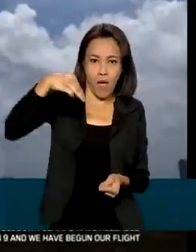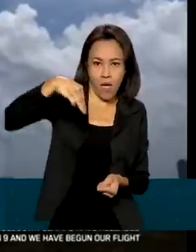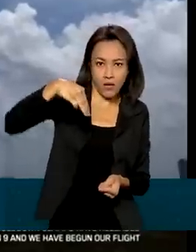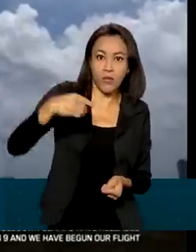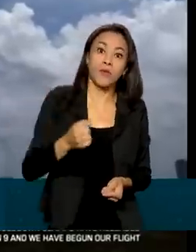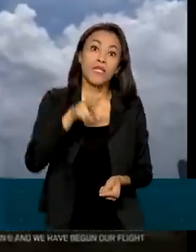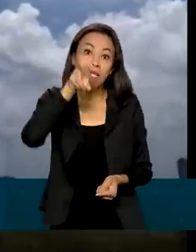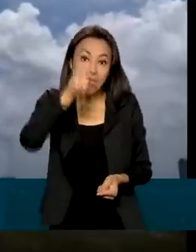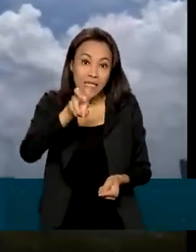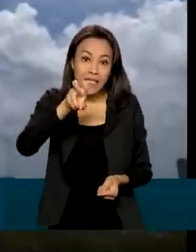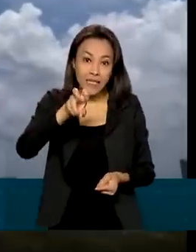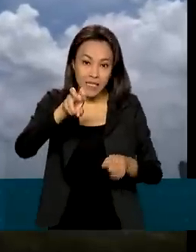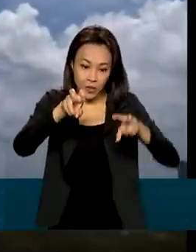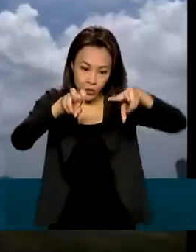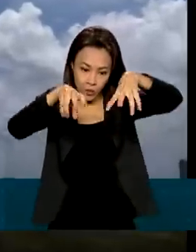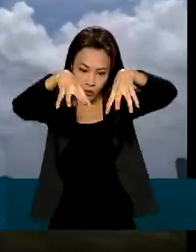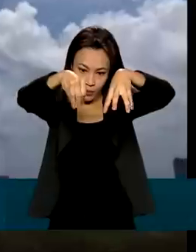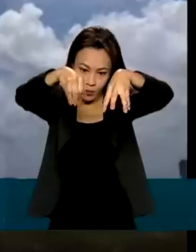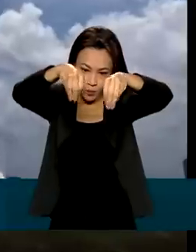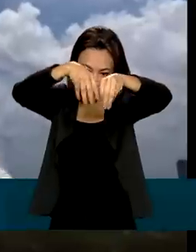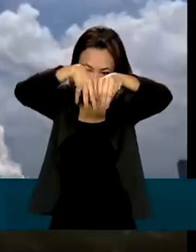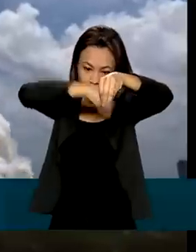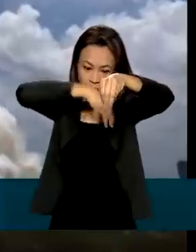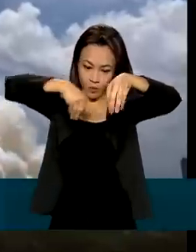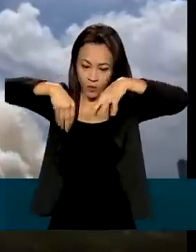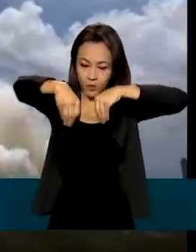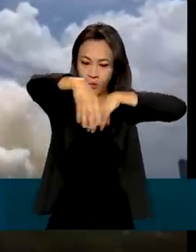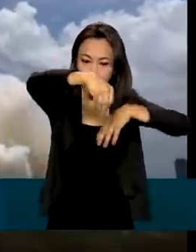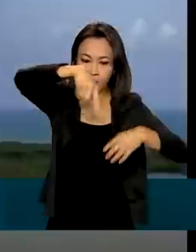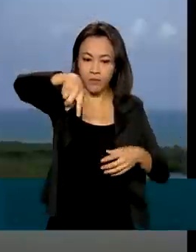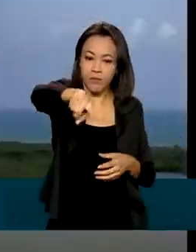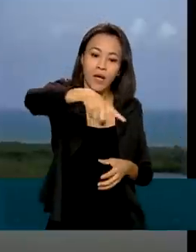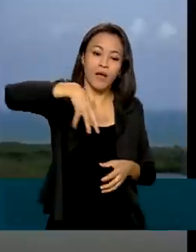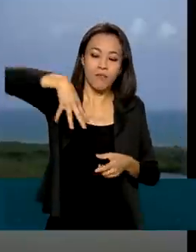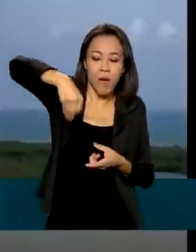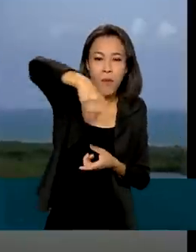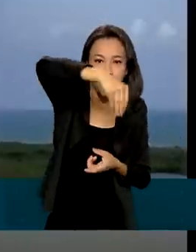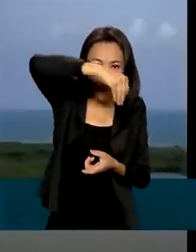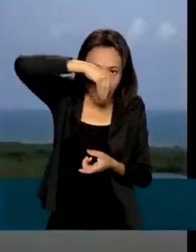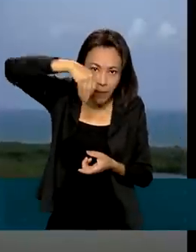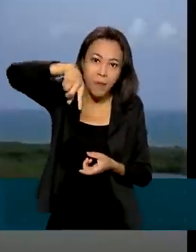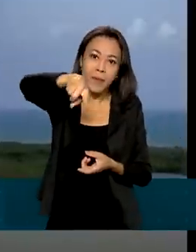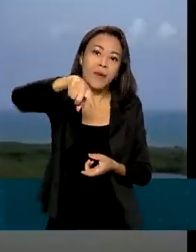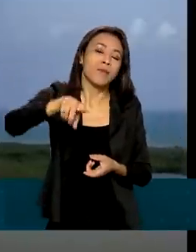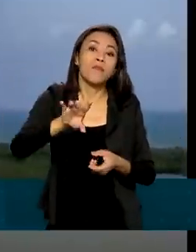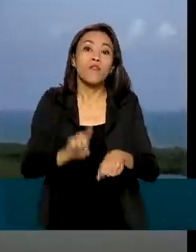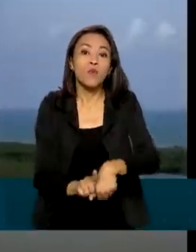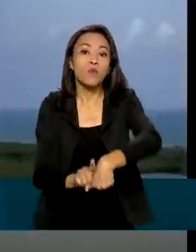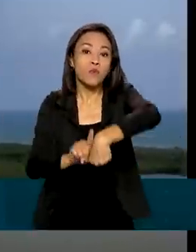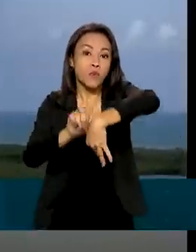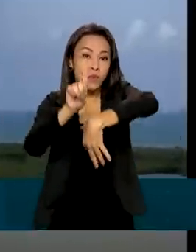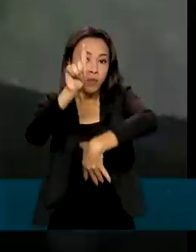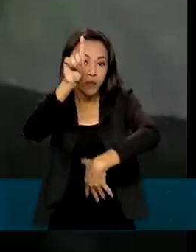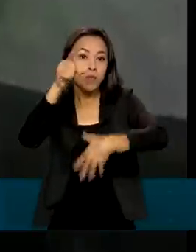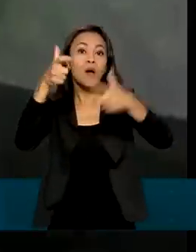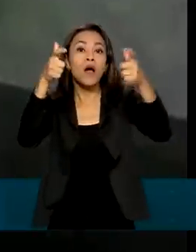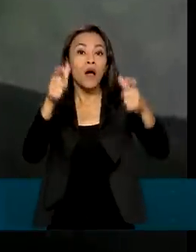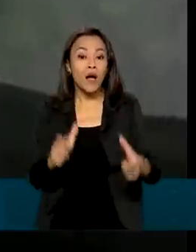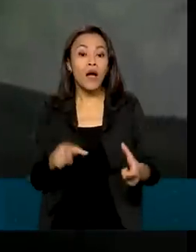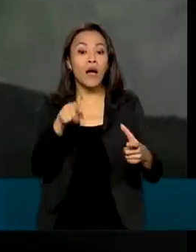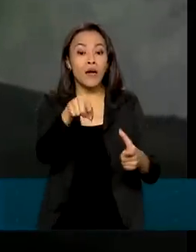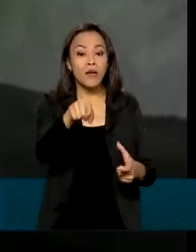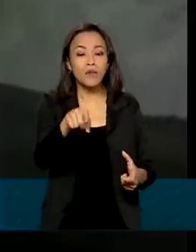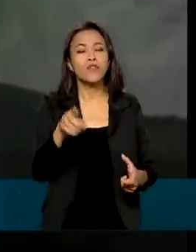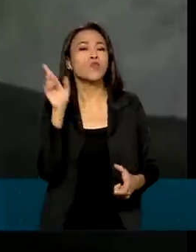painéis solares. Eles foram lançados por meio do foguete Falcon 9 da SpaceX no Centro Espacial Kennedy, em Cabo